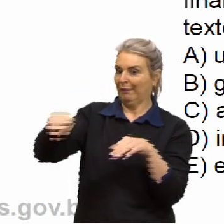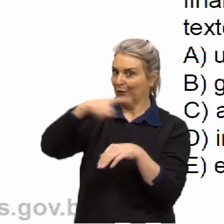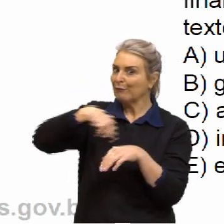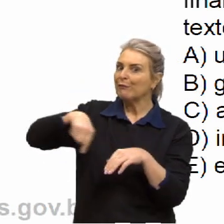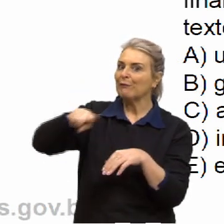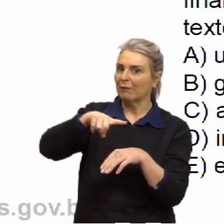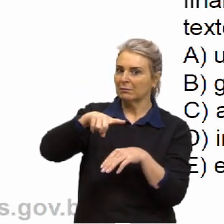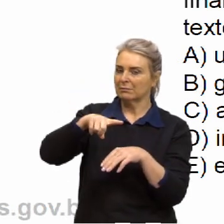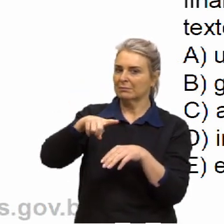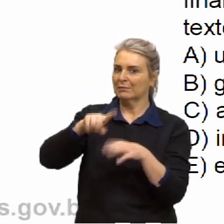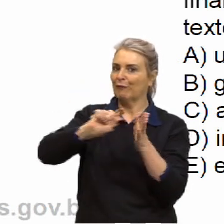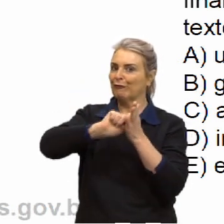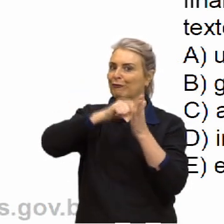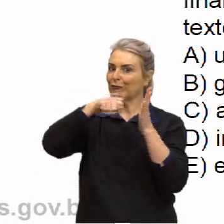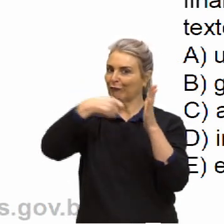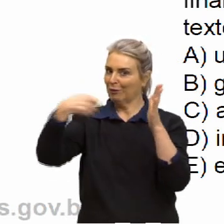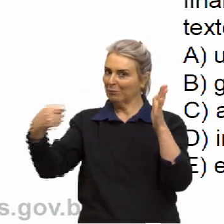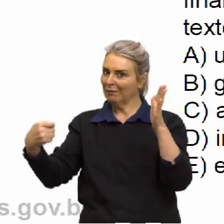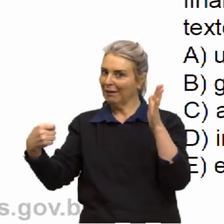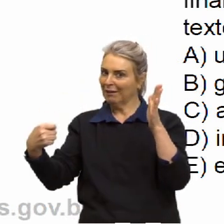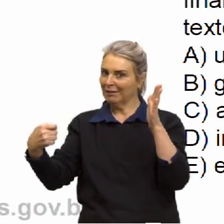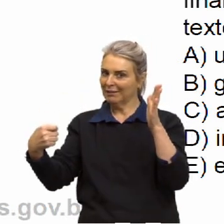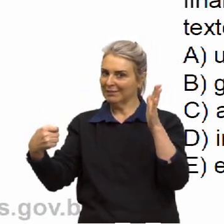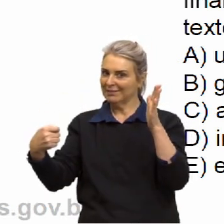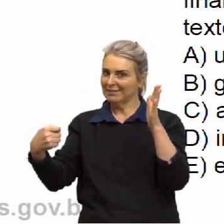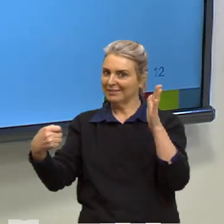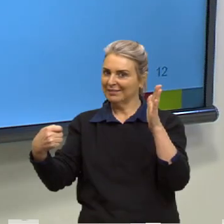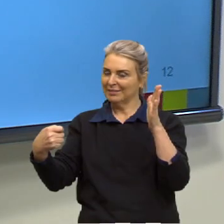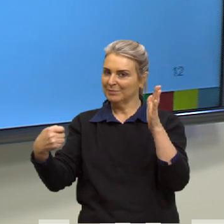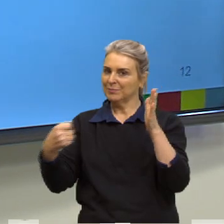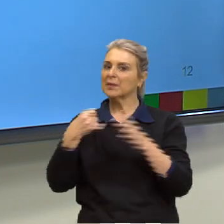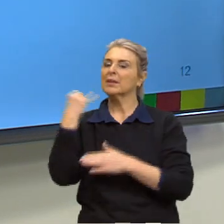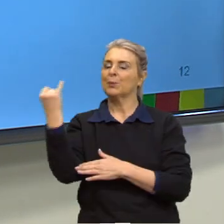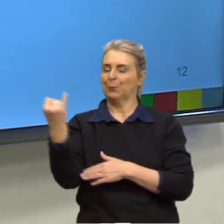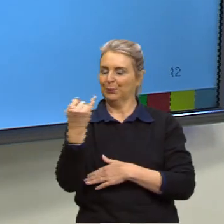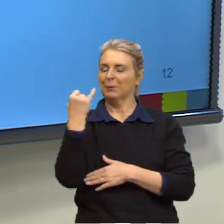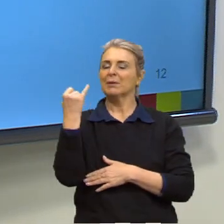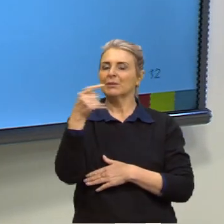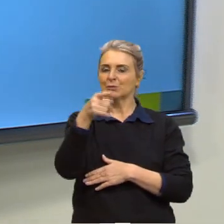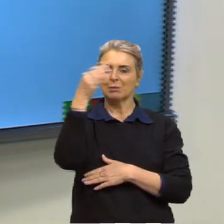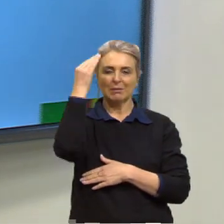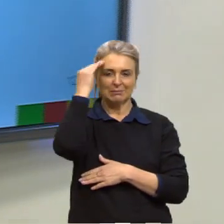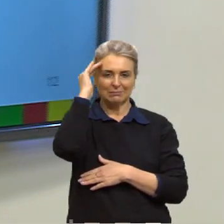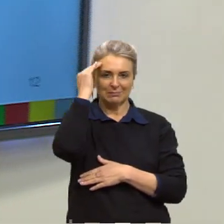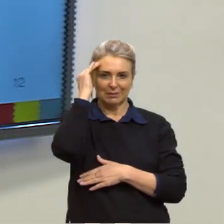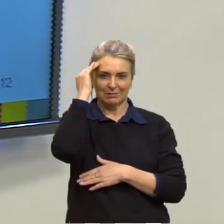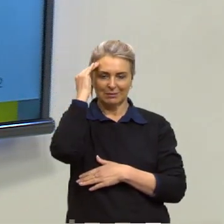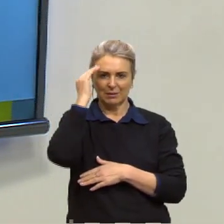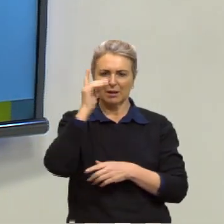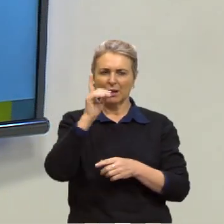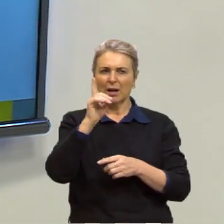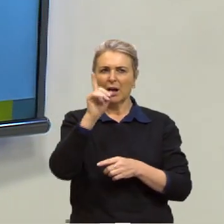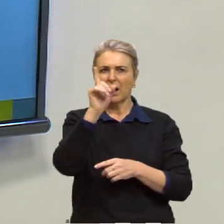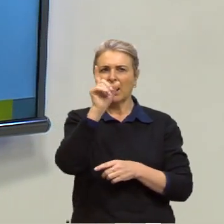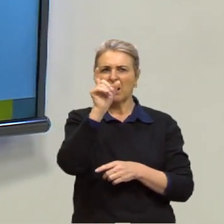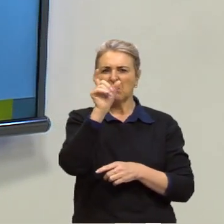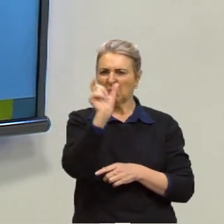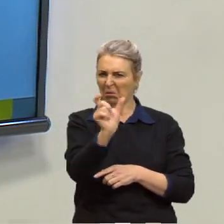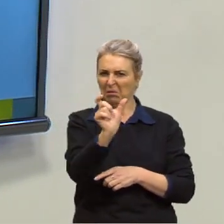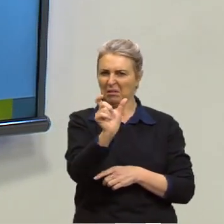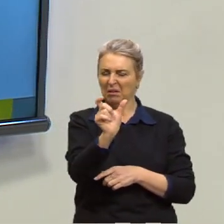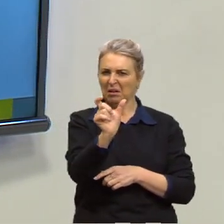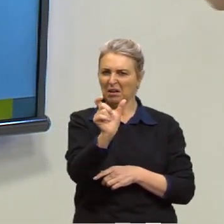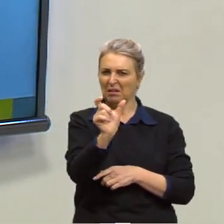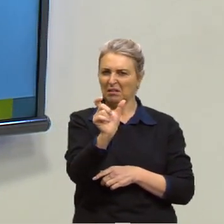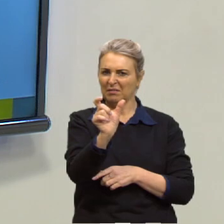Vocabulário, tá? Quando acontece... Isso é importante que vocês saibam. Quando acontece de ter alguma palavra, tá?